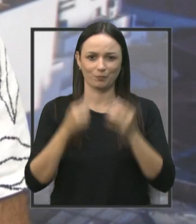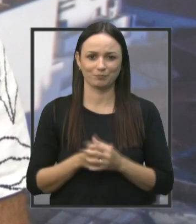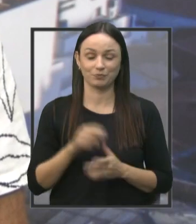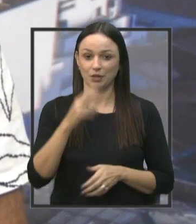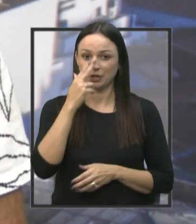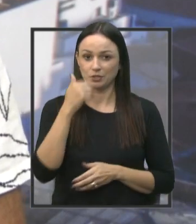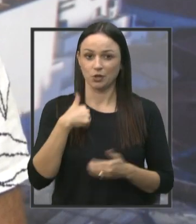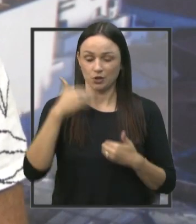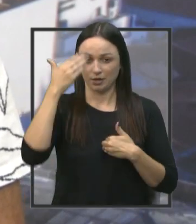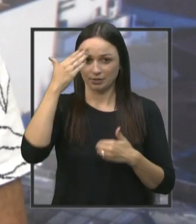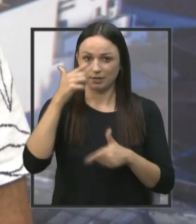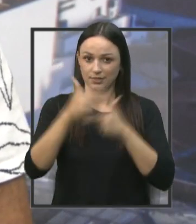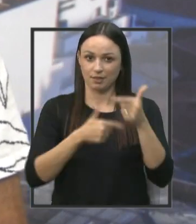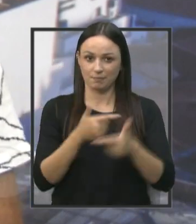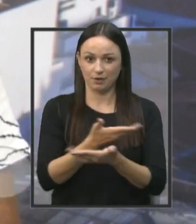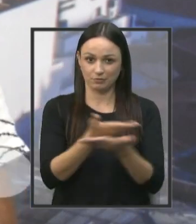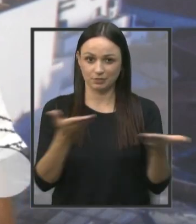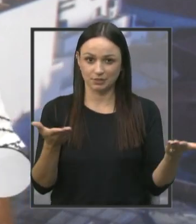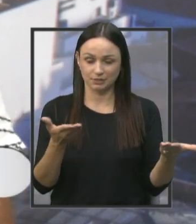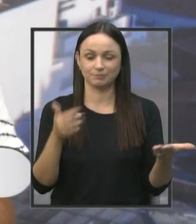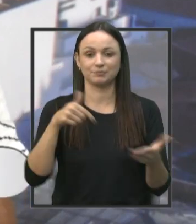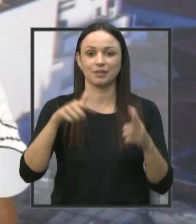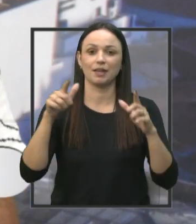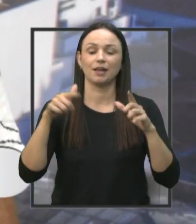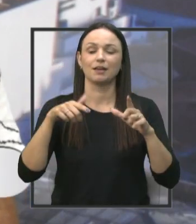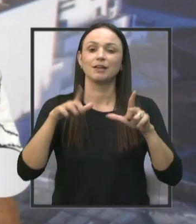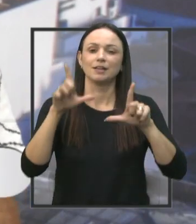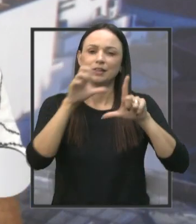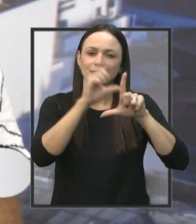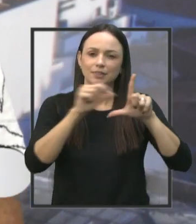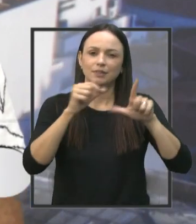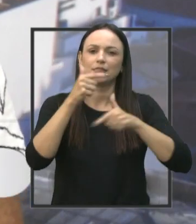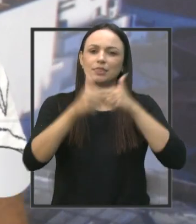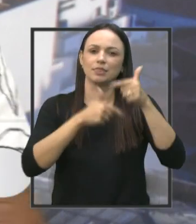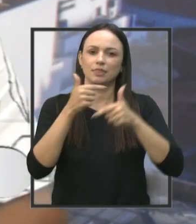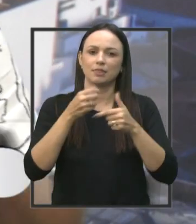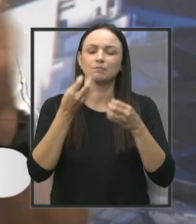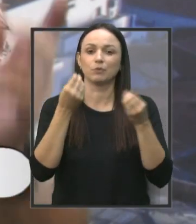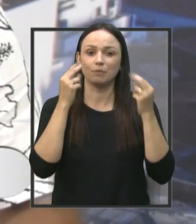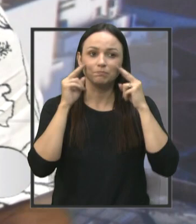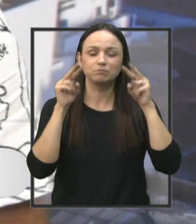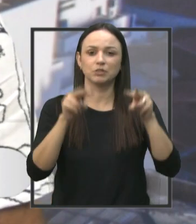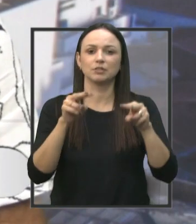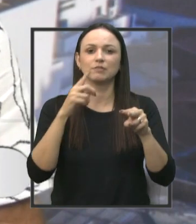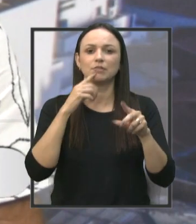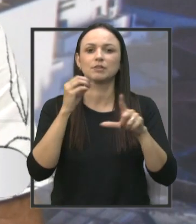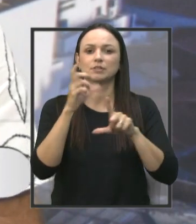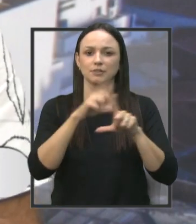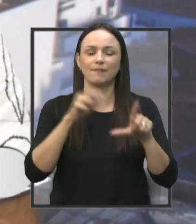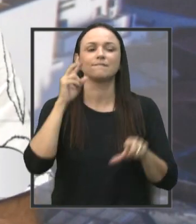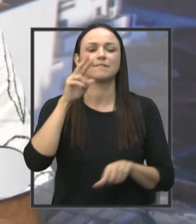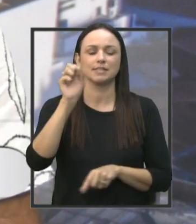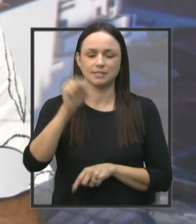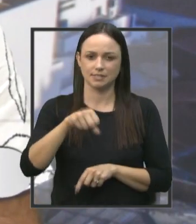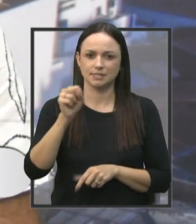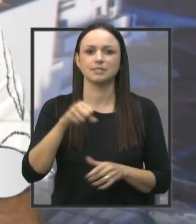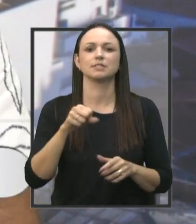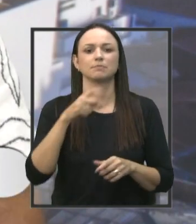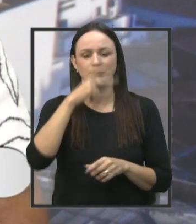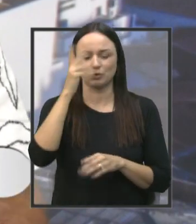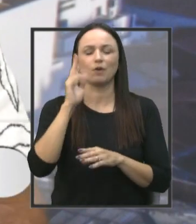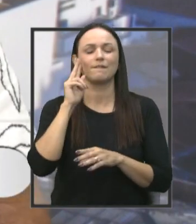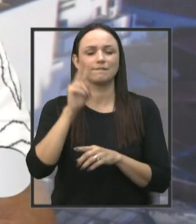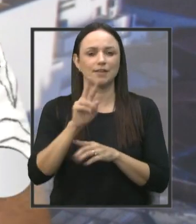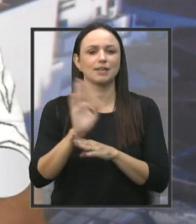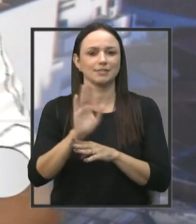Angelo, eu agradeço o trabalho de você estar daqui da TV, porque é um trabalho muito visto na cidade, vão falar, ah, mas a TV que não... Não, vê sim, o pessoal assiste, tá?